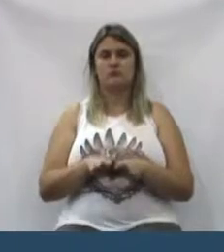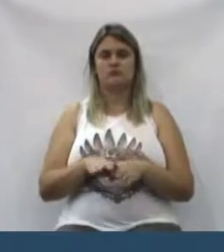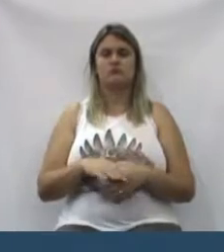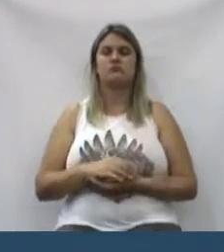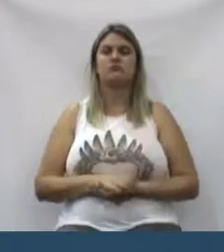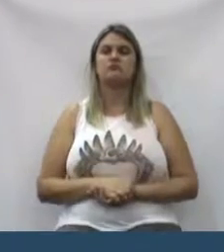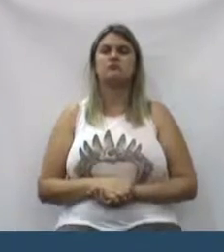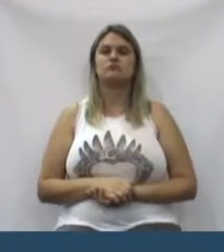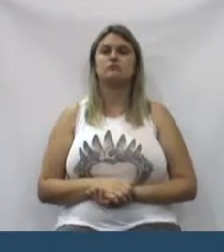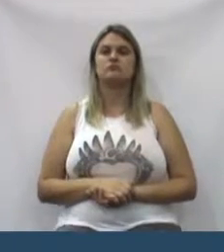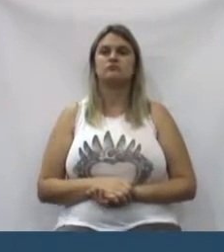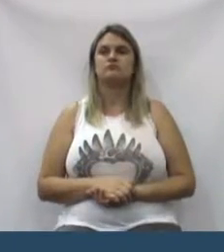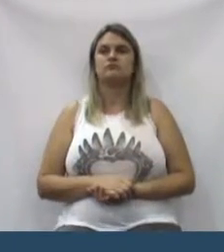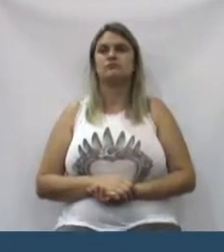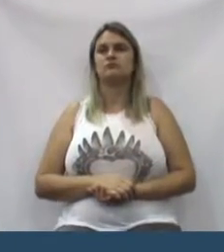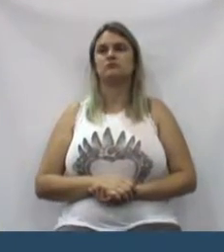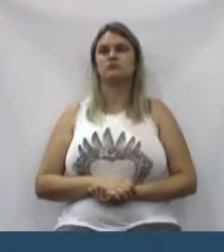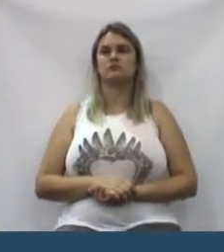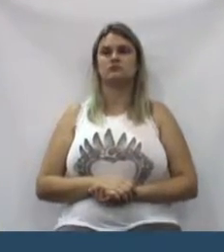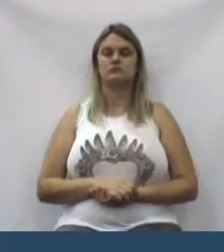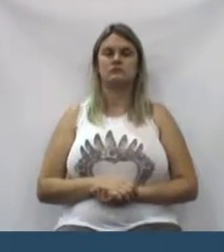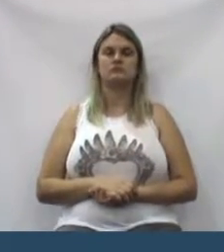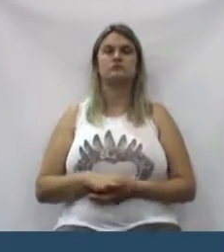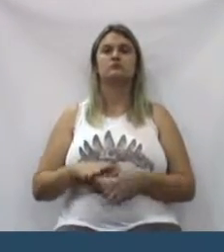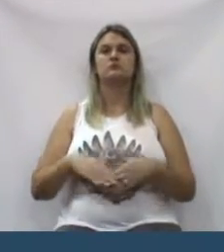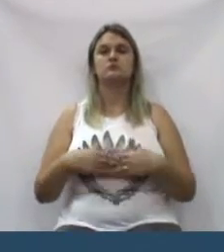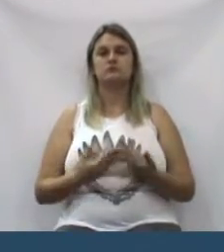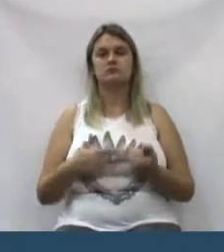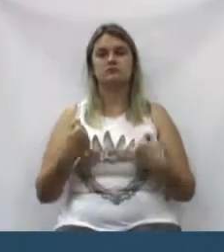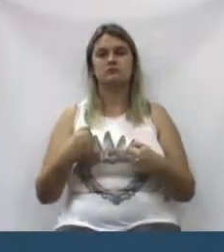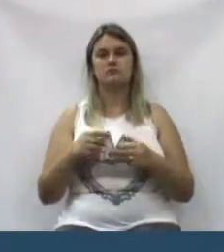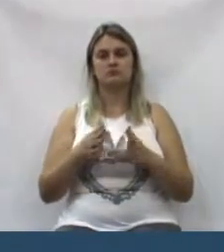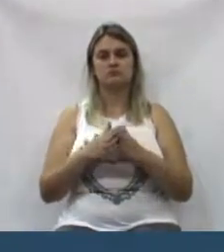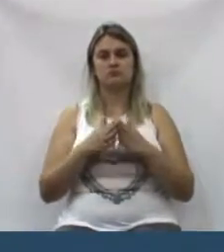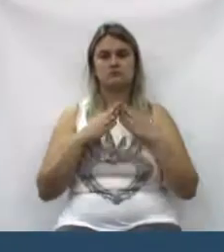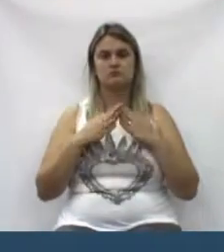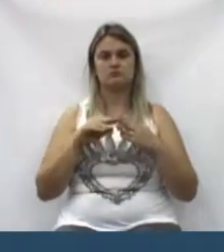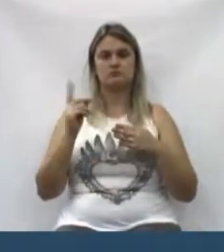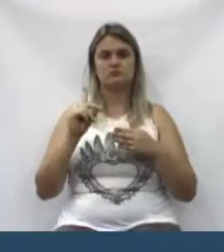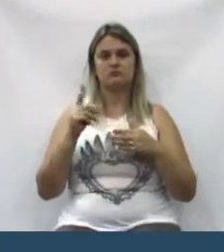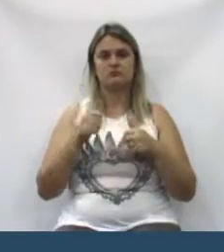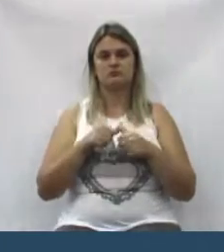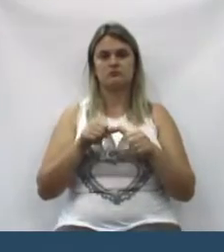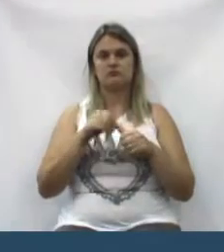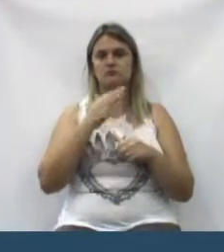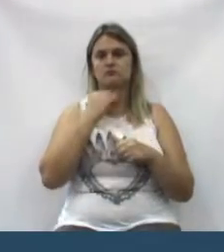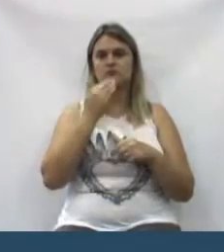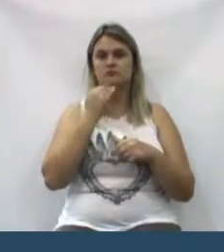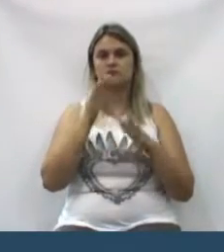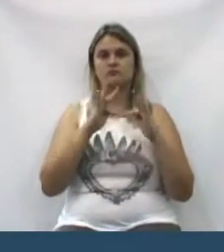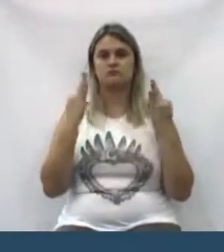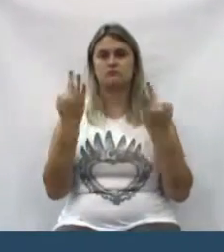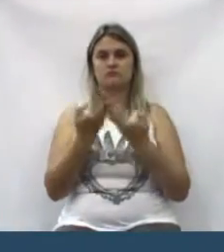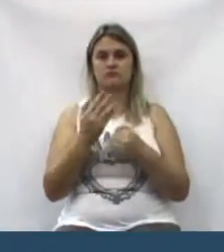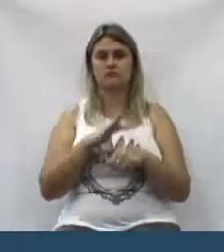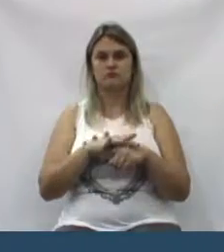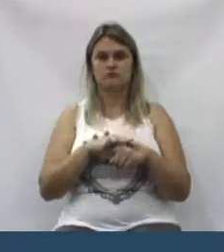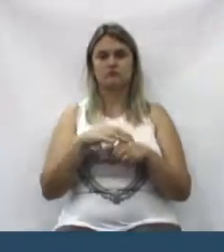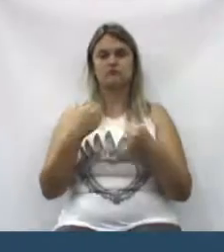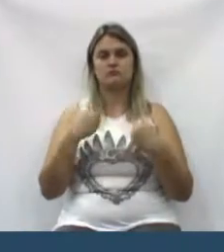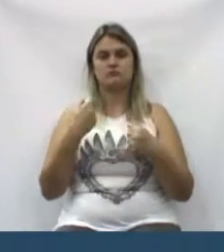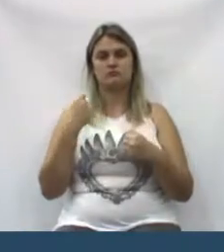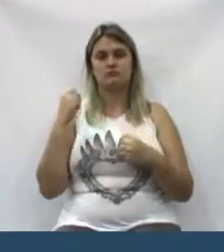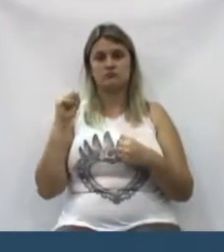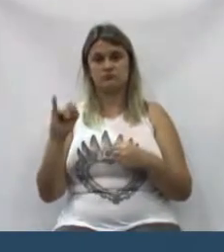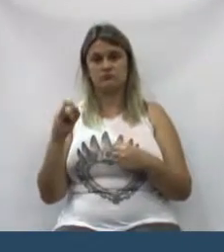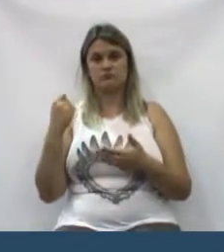terminam de acabar com o assalariado aí ele tem que rezar para não ficar ninguém da família doente porque se ele for ter